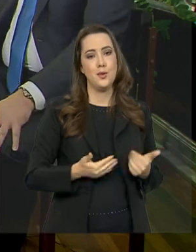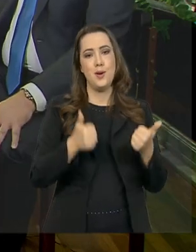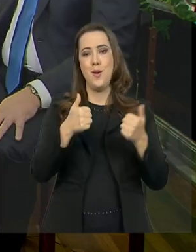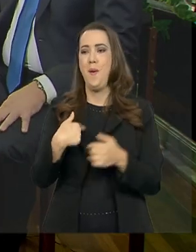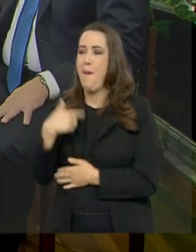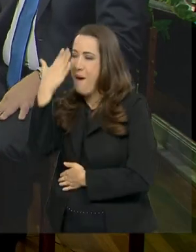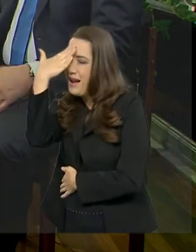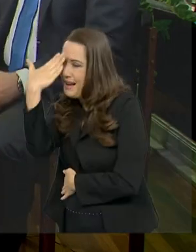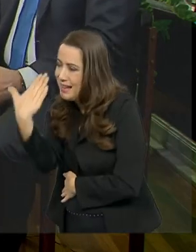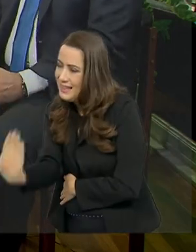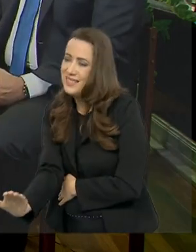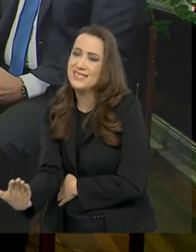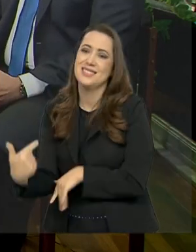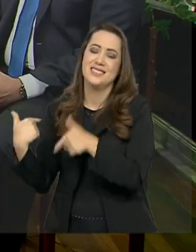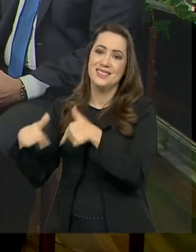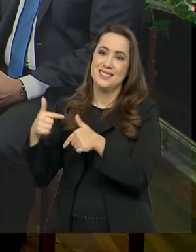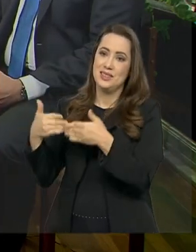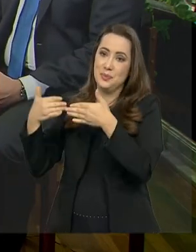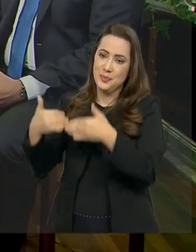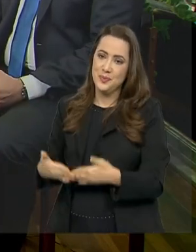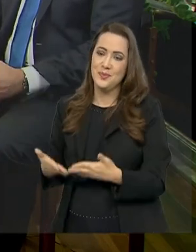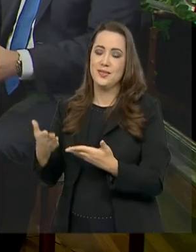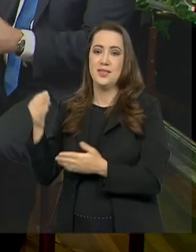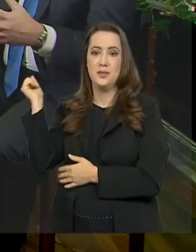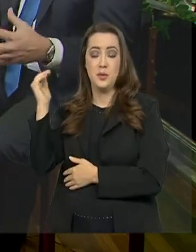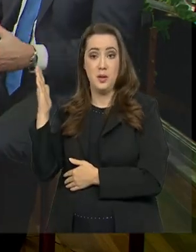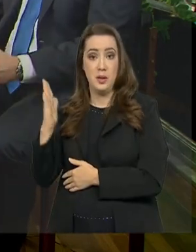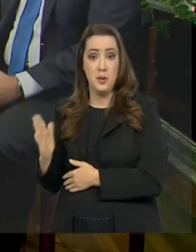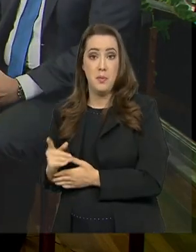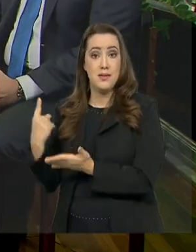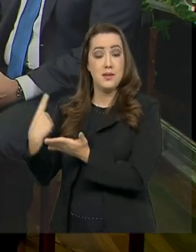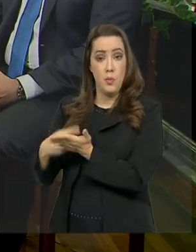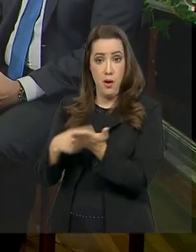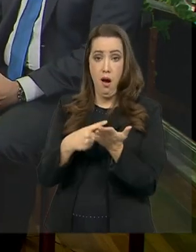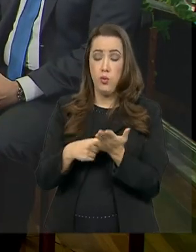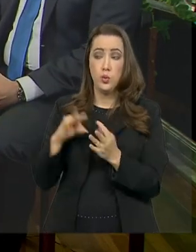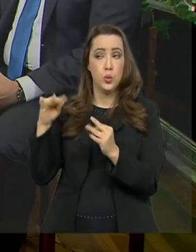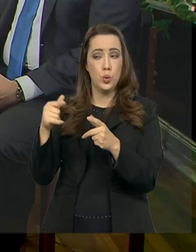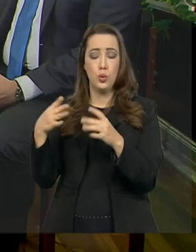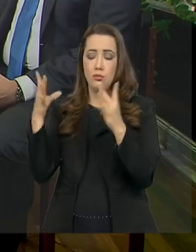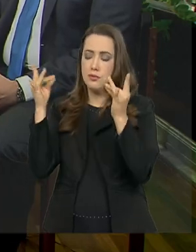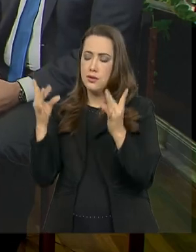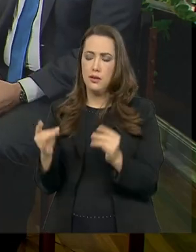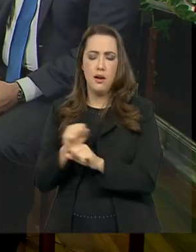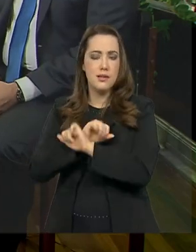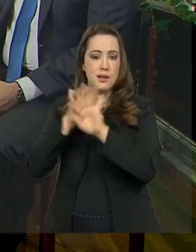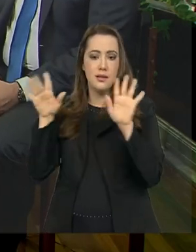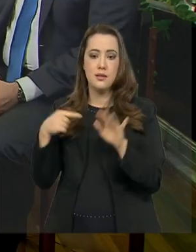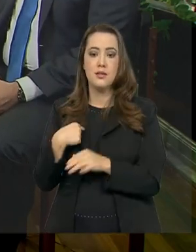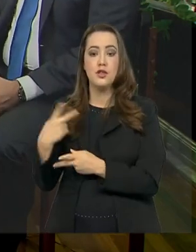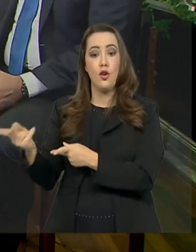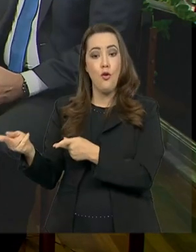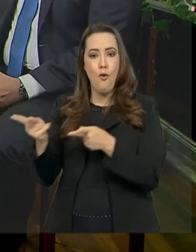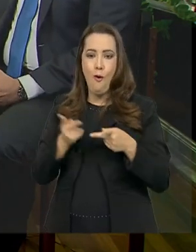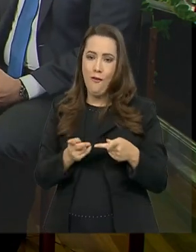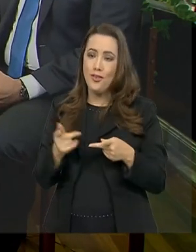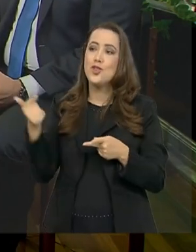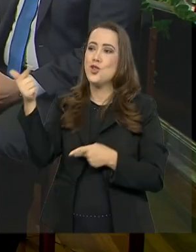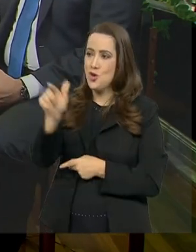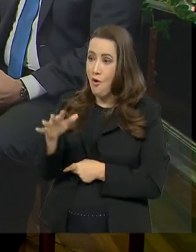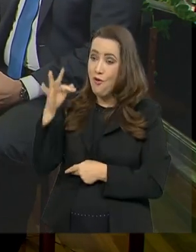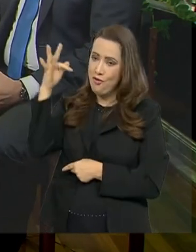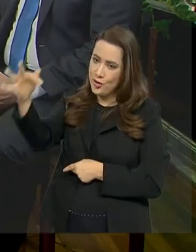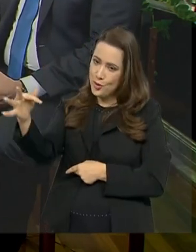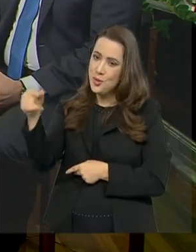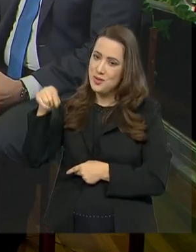obrigado pela sua presença aqui no Brasil em Pauta, por todos esses esclarecimentos. Já deixo um convite para o senhor voltar